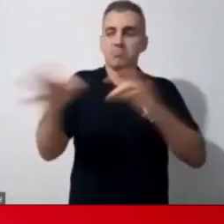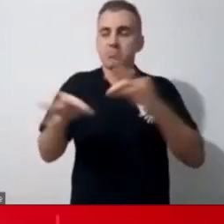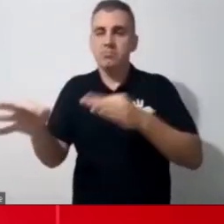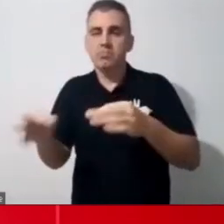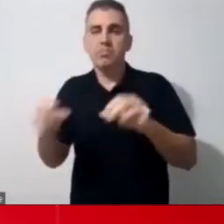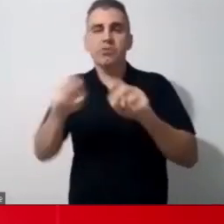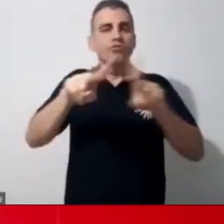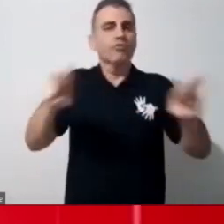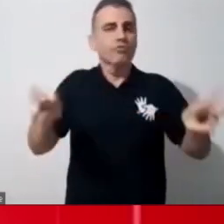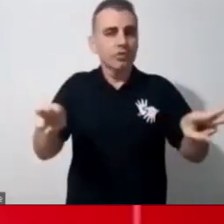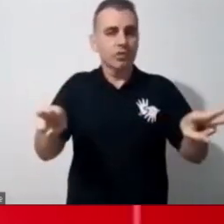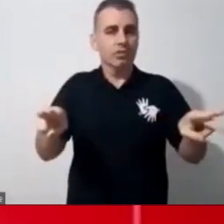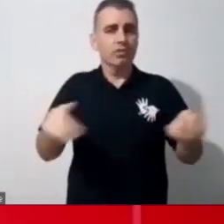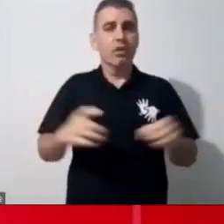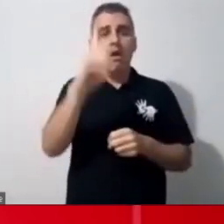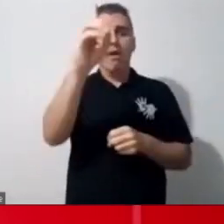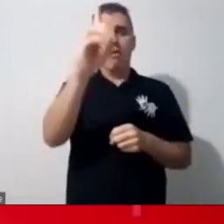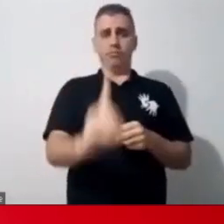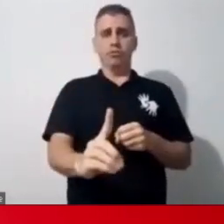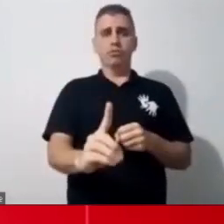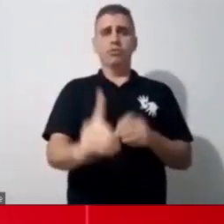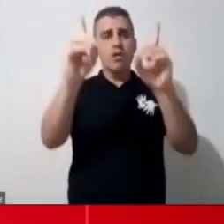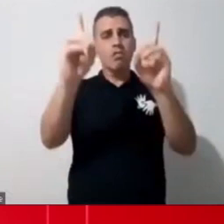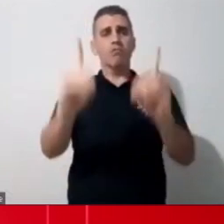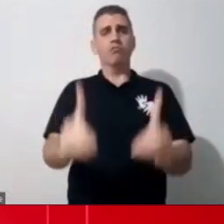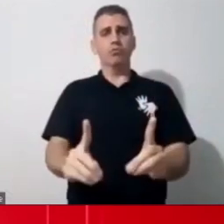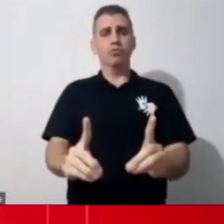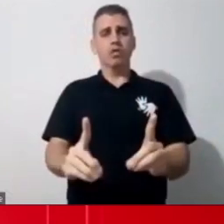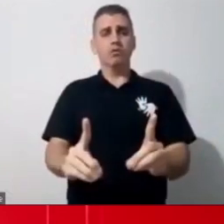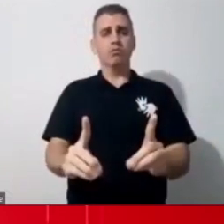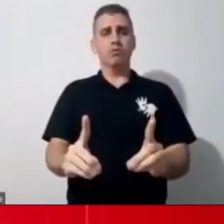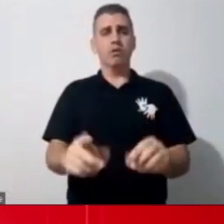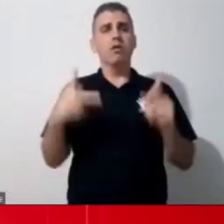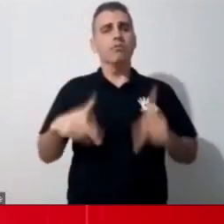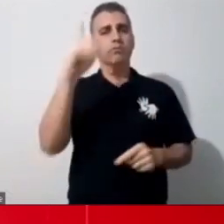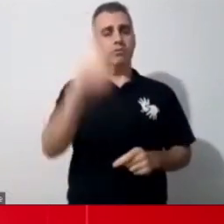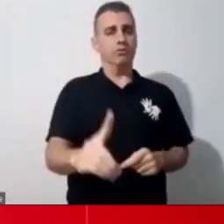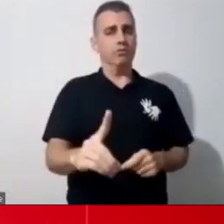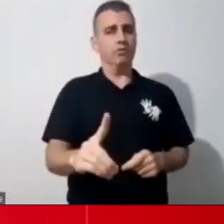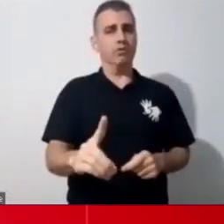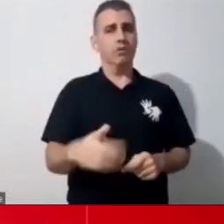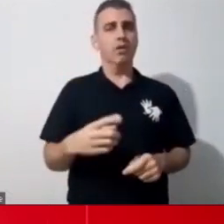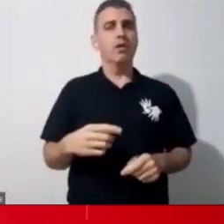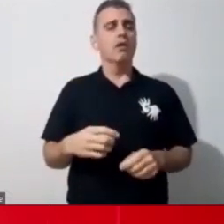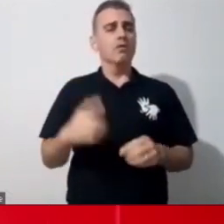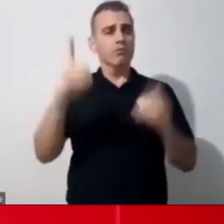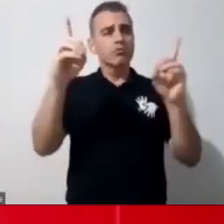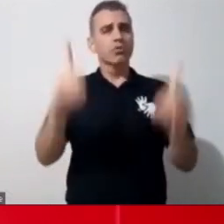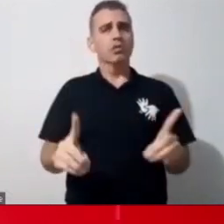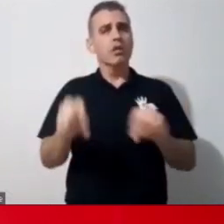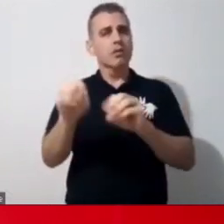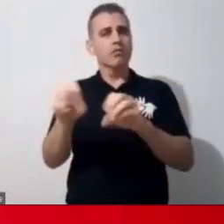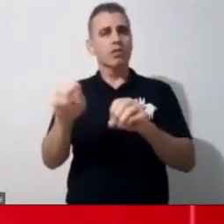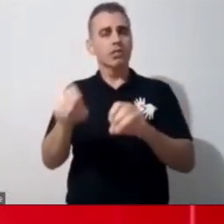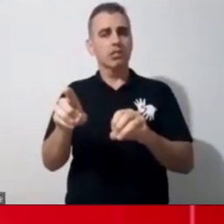como a gente sempre bate na tecla, né? O direito à educação é um direito de todos, né? E o direito de